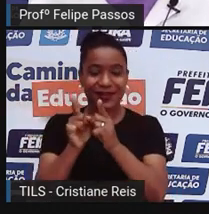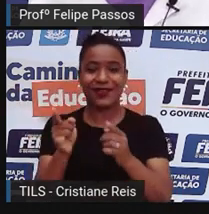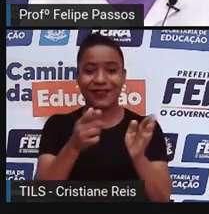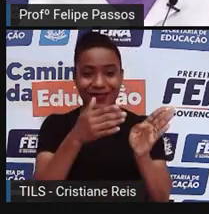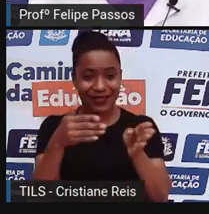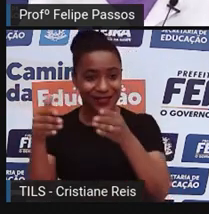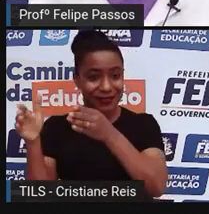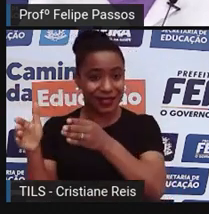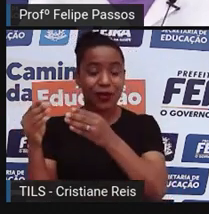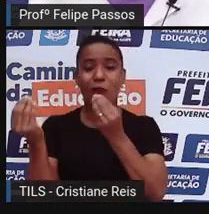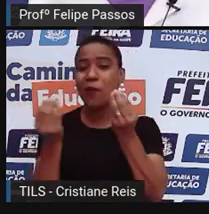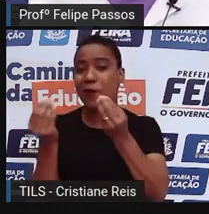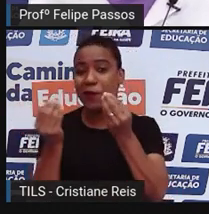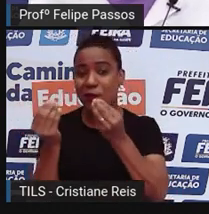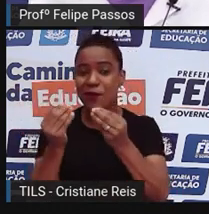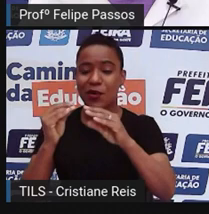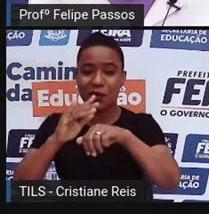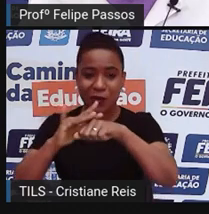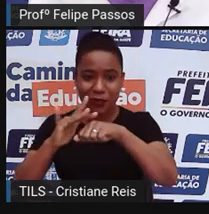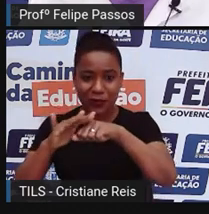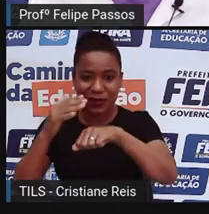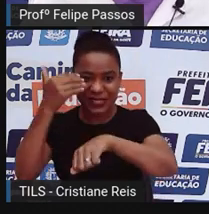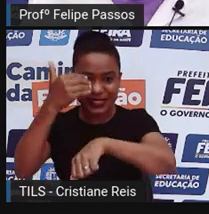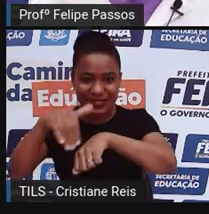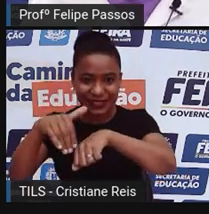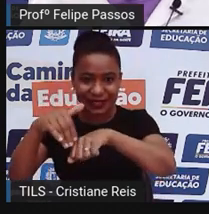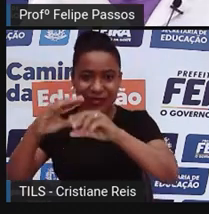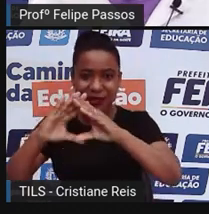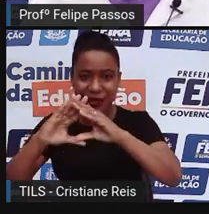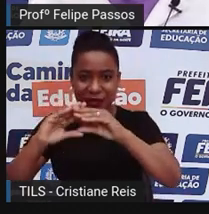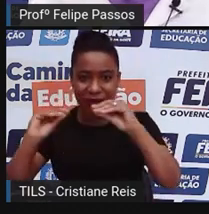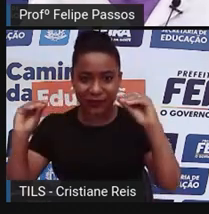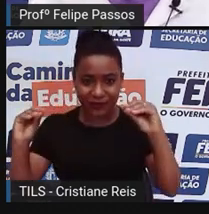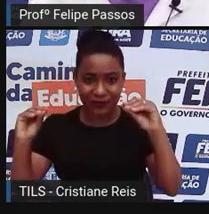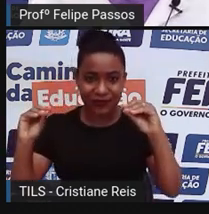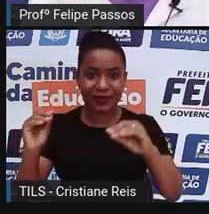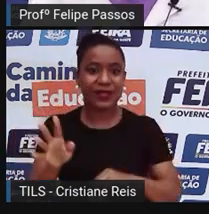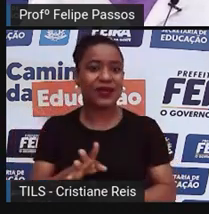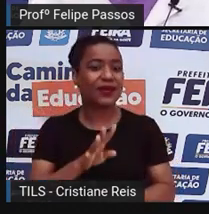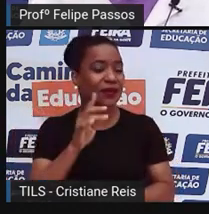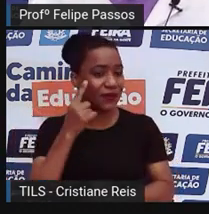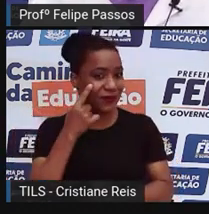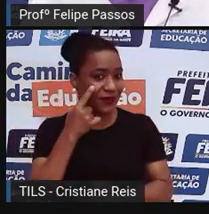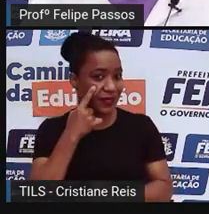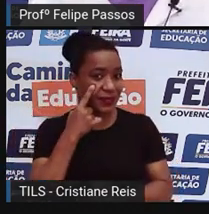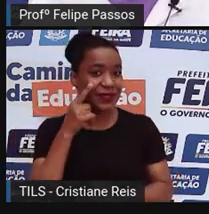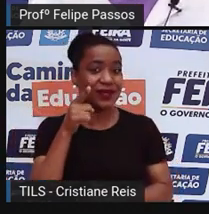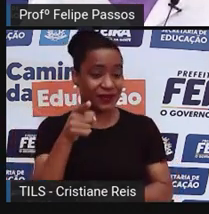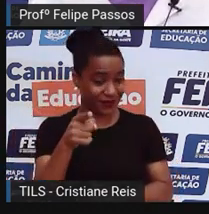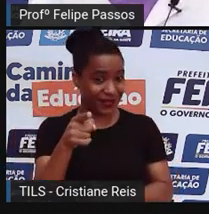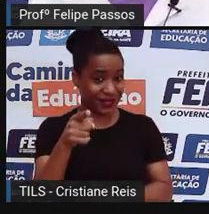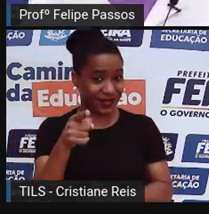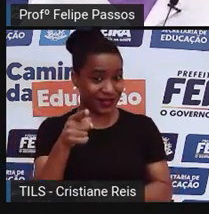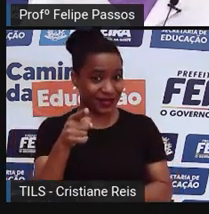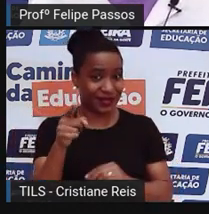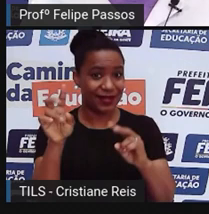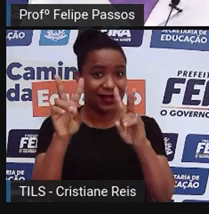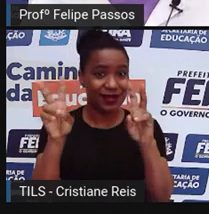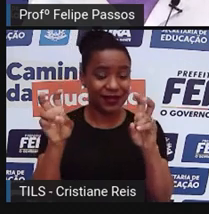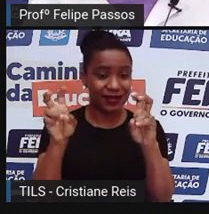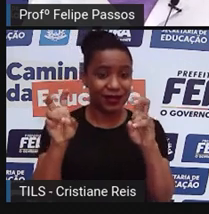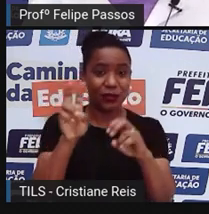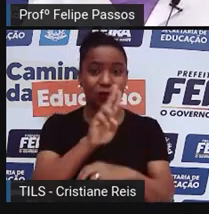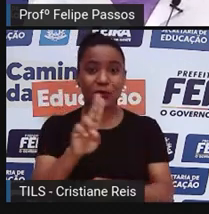processo de cicatrização. Olha que legal! Você já ouviu falar de vídeos em time-lapse? Time-lapse é uma expressão em